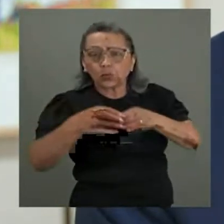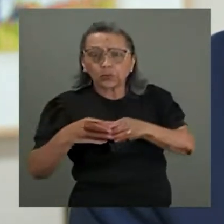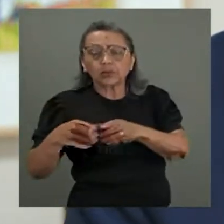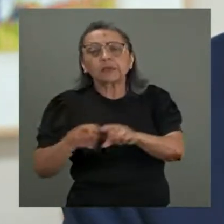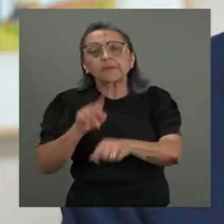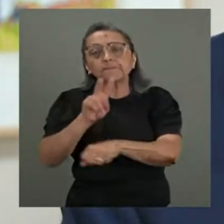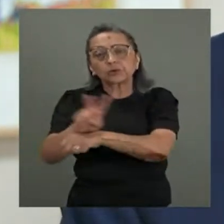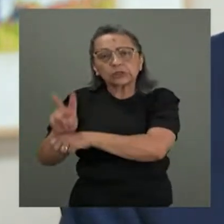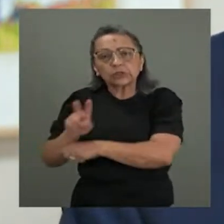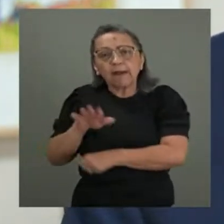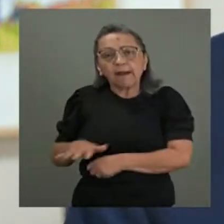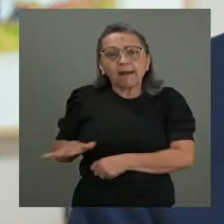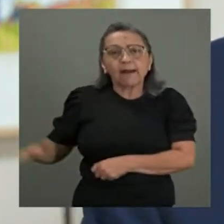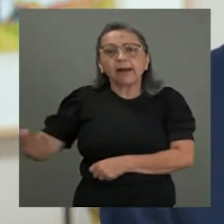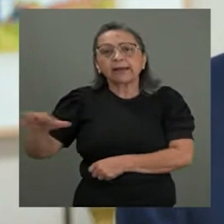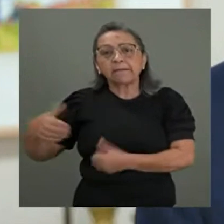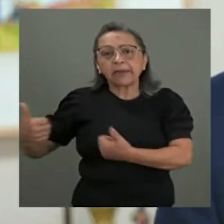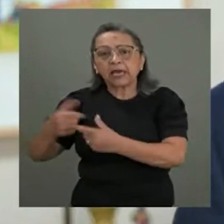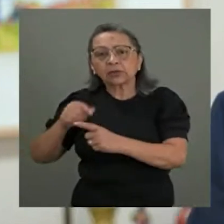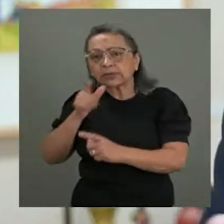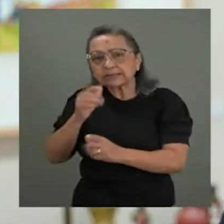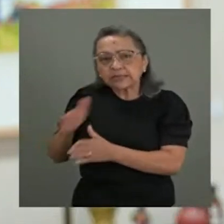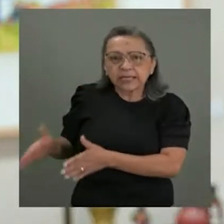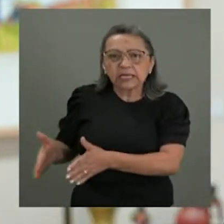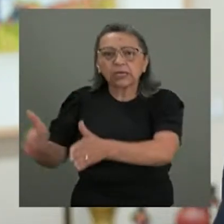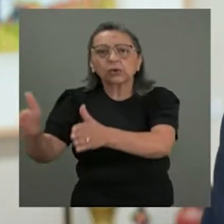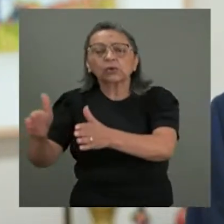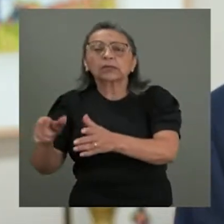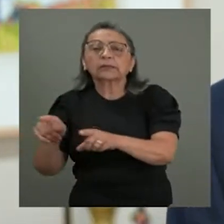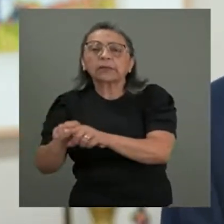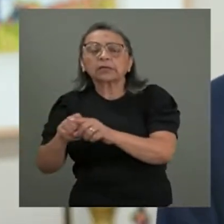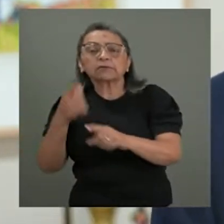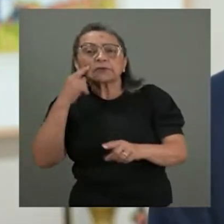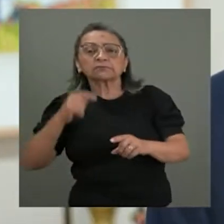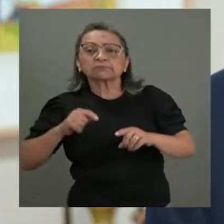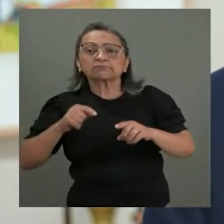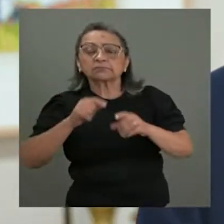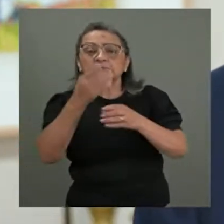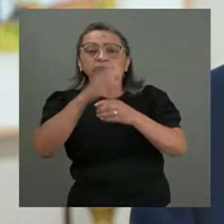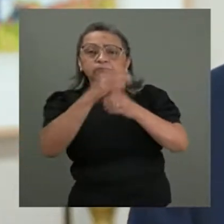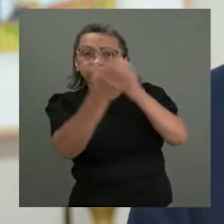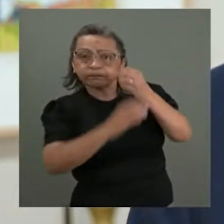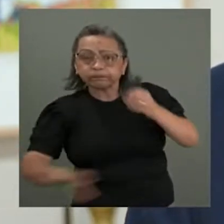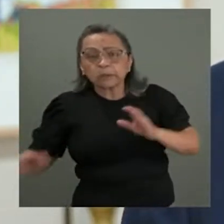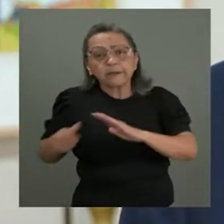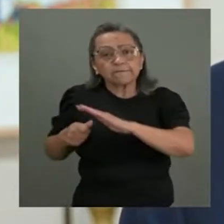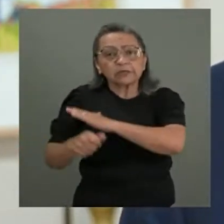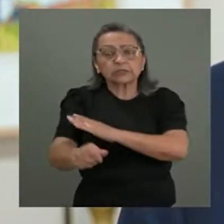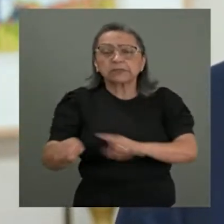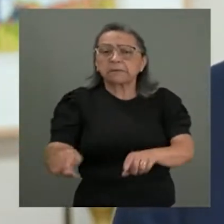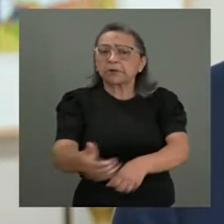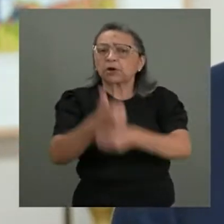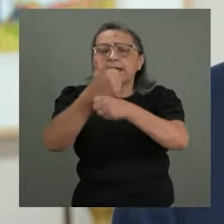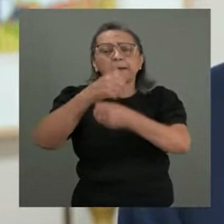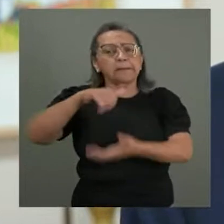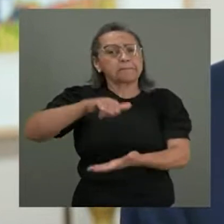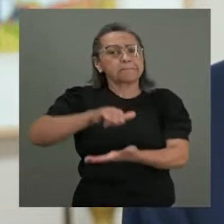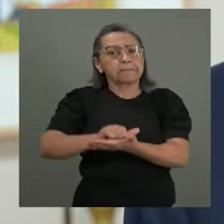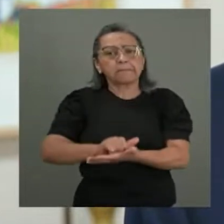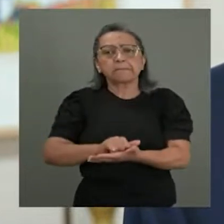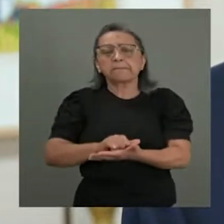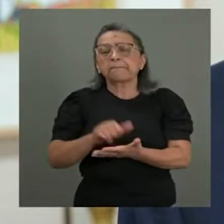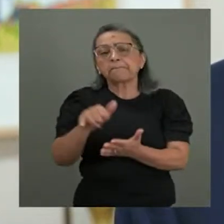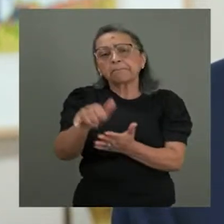proteger as áreas de encosta, investir no saneamento básico e implementar bons projetos